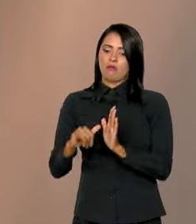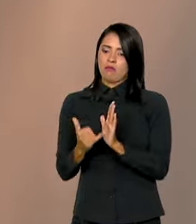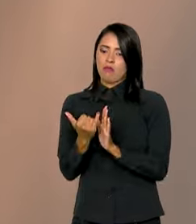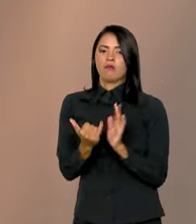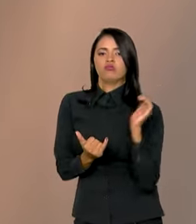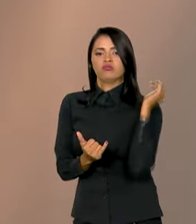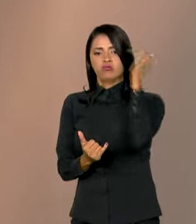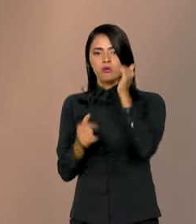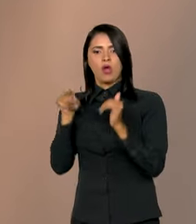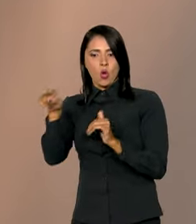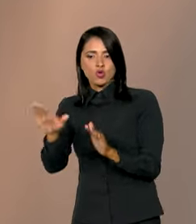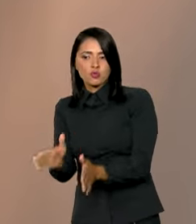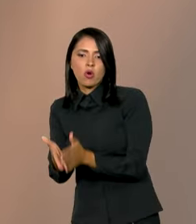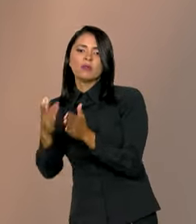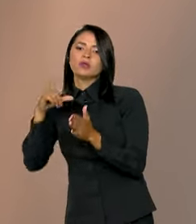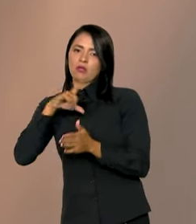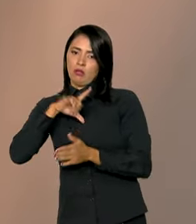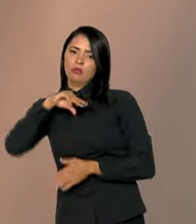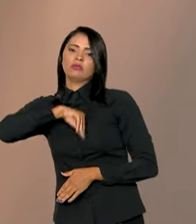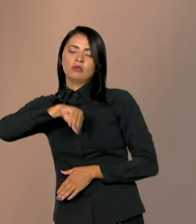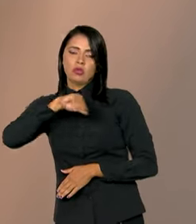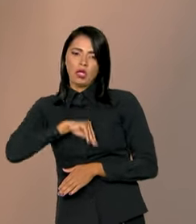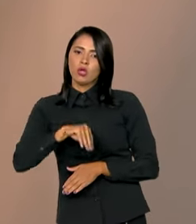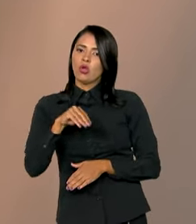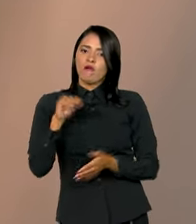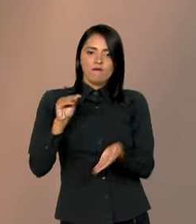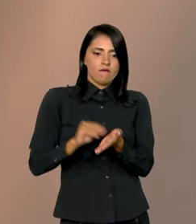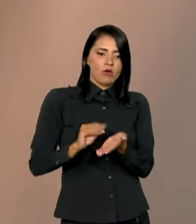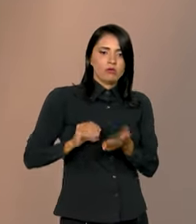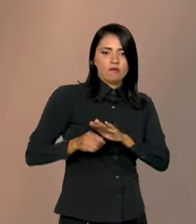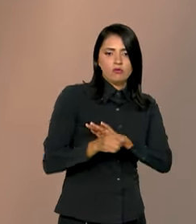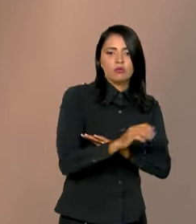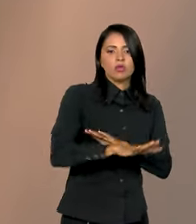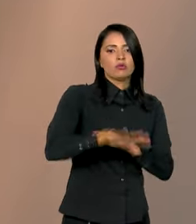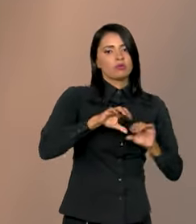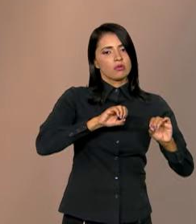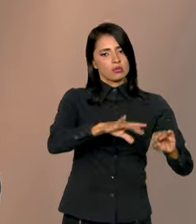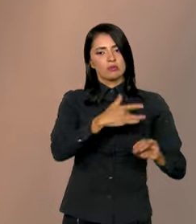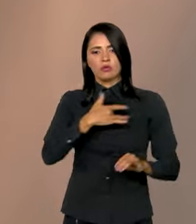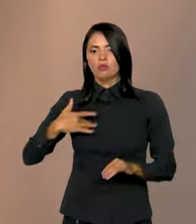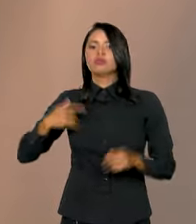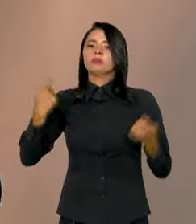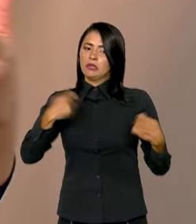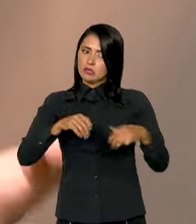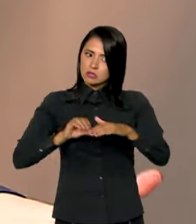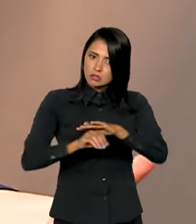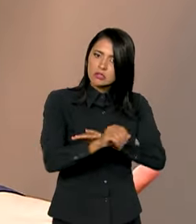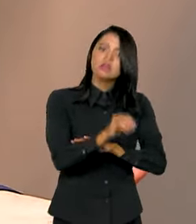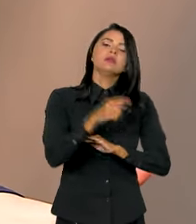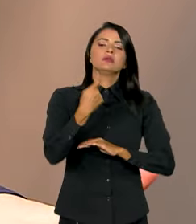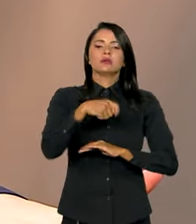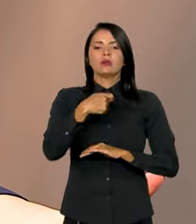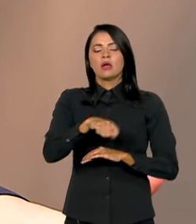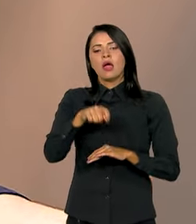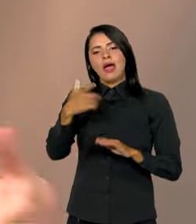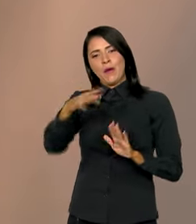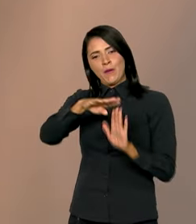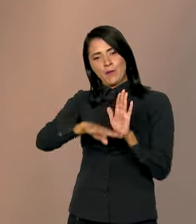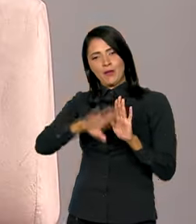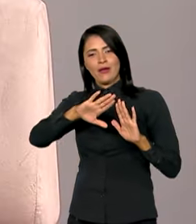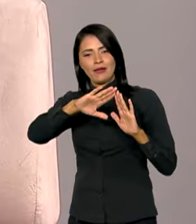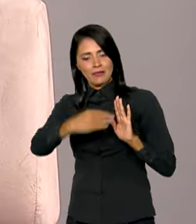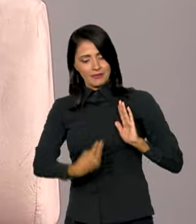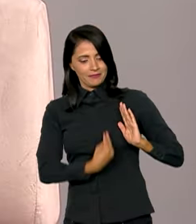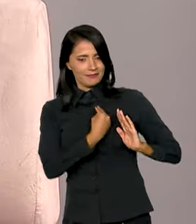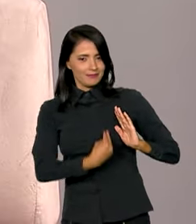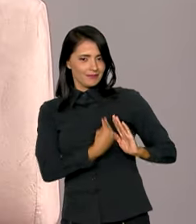pobres, não deixar faltar investimentos para a educação, para a saúde pública, para aquilo que é prioritário. O programa Minha Casa Minha Vida,